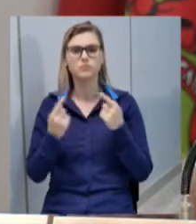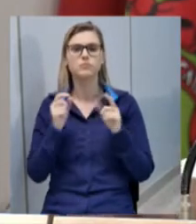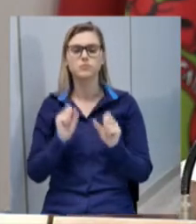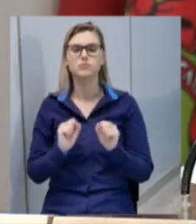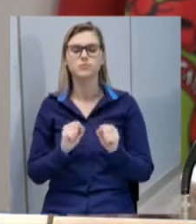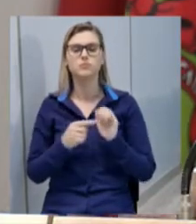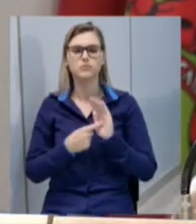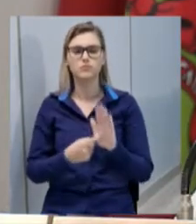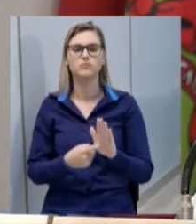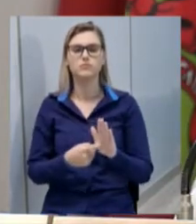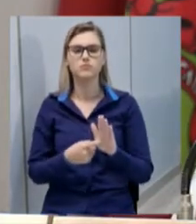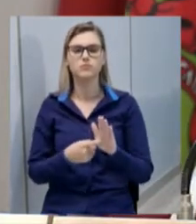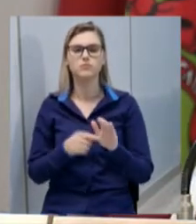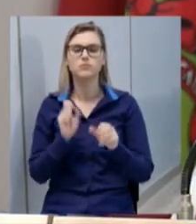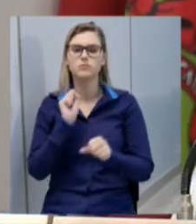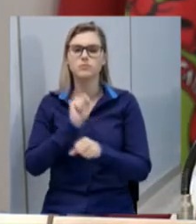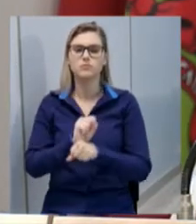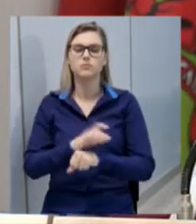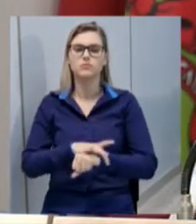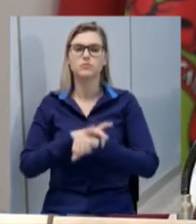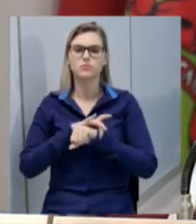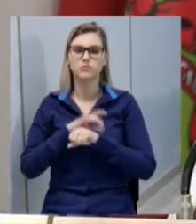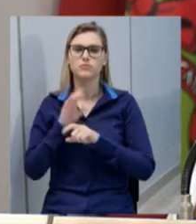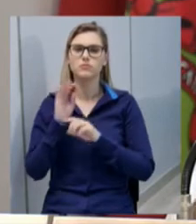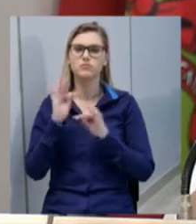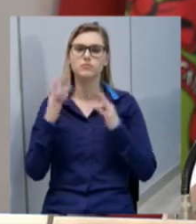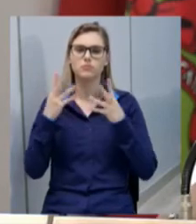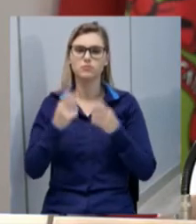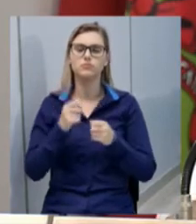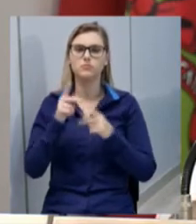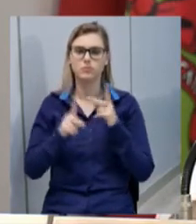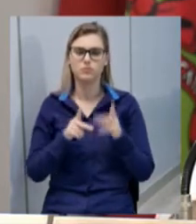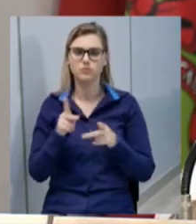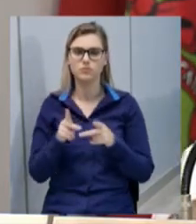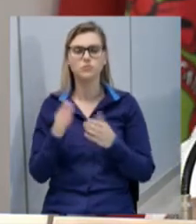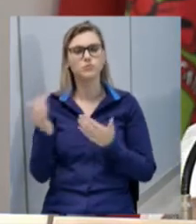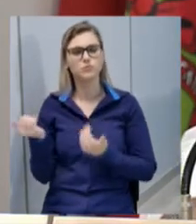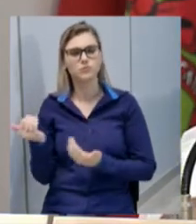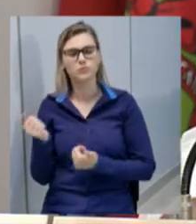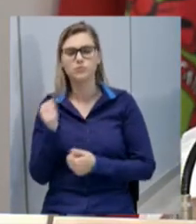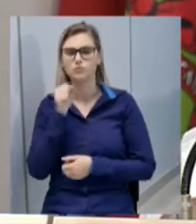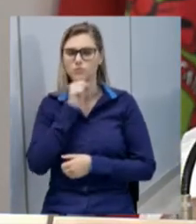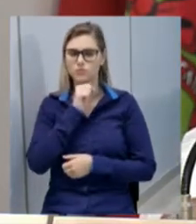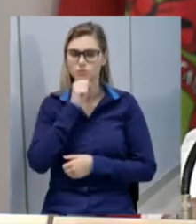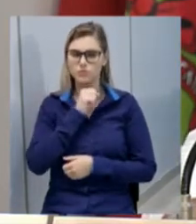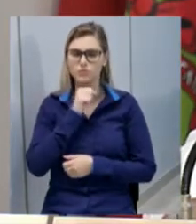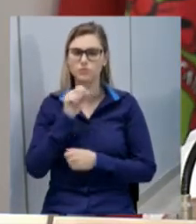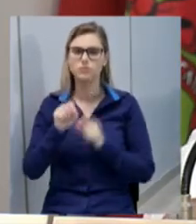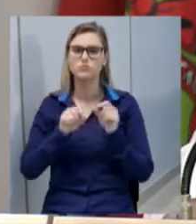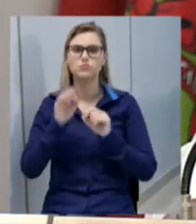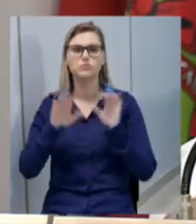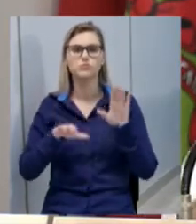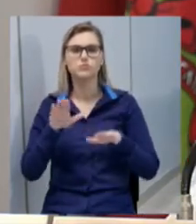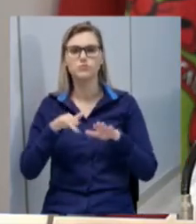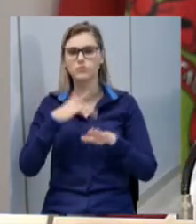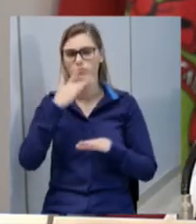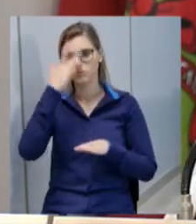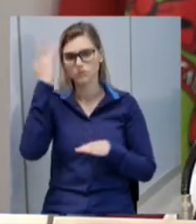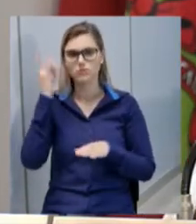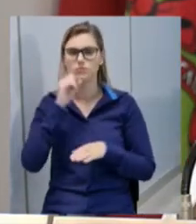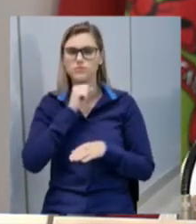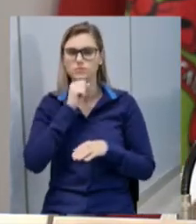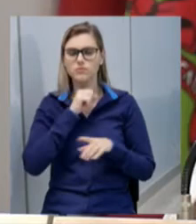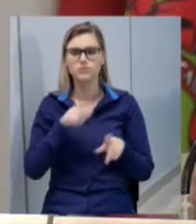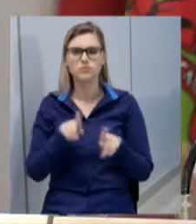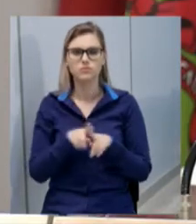dessa forma uma parada segura para toda a população inclusive para o jovem para o idoso que muitas vezes as pessoas idosas